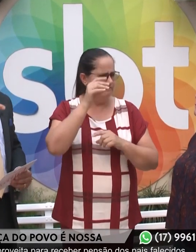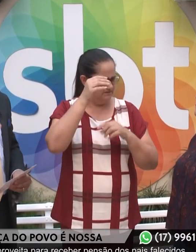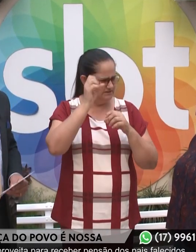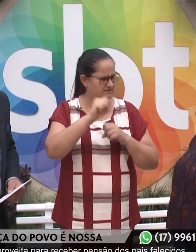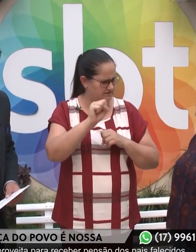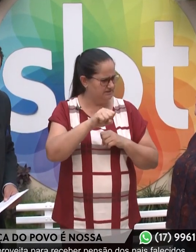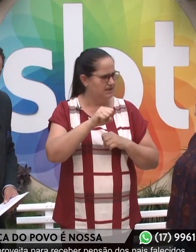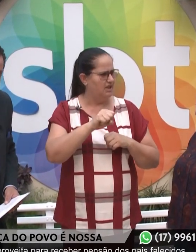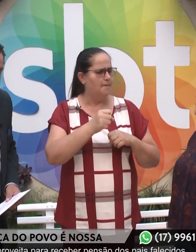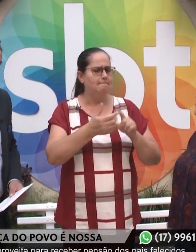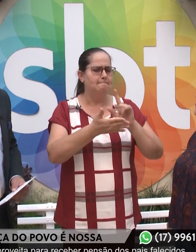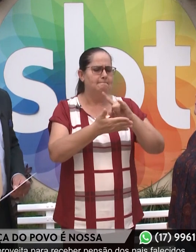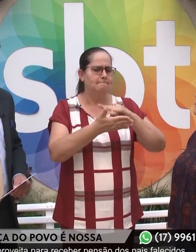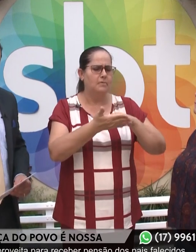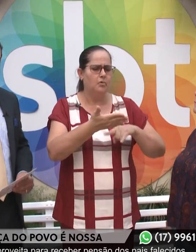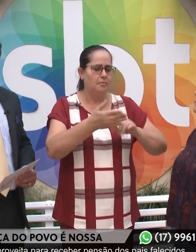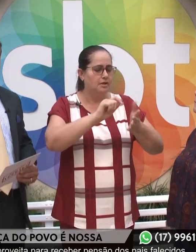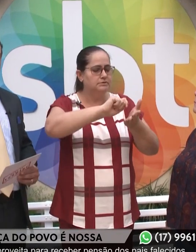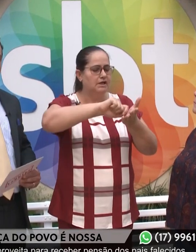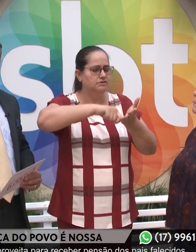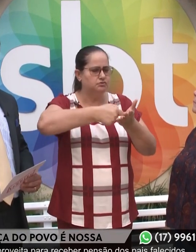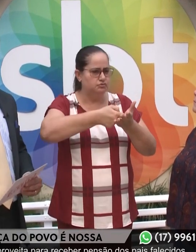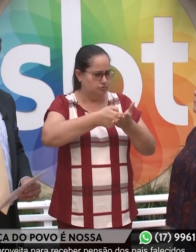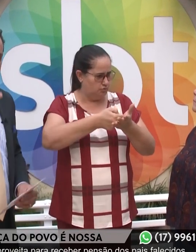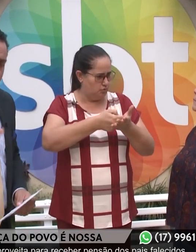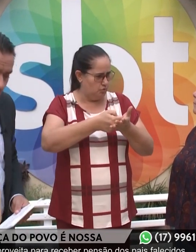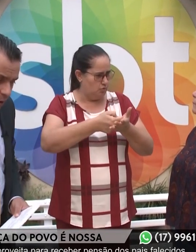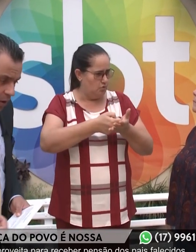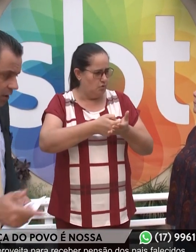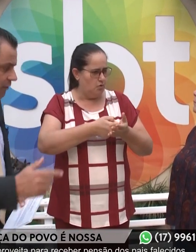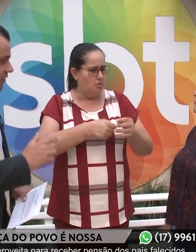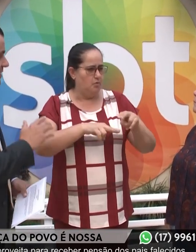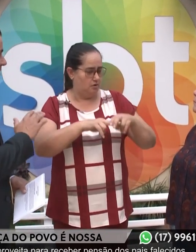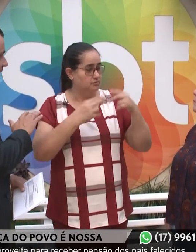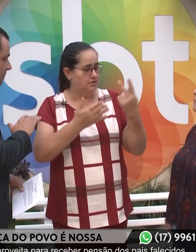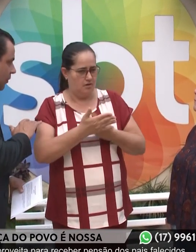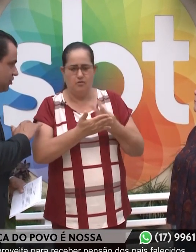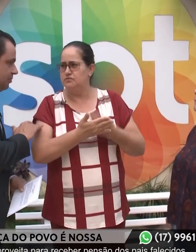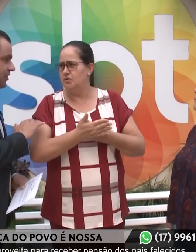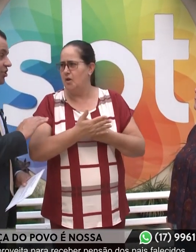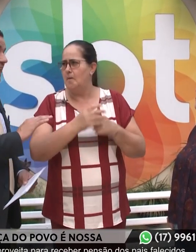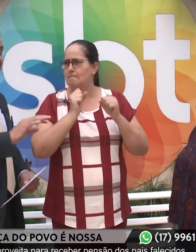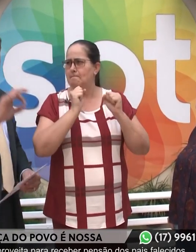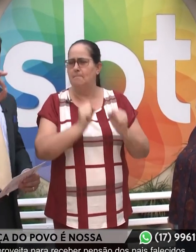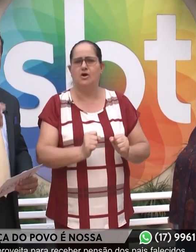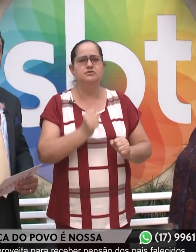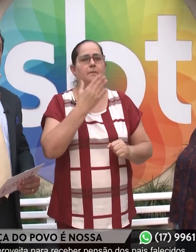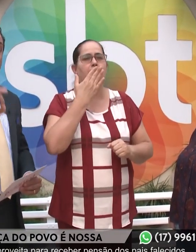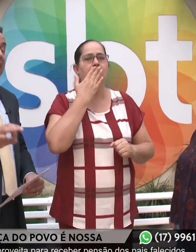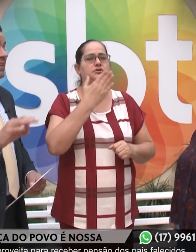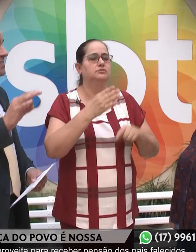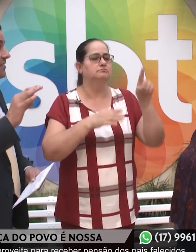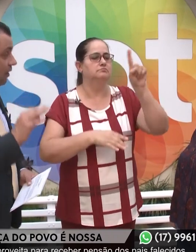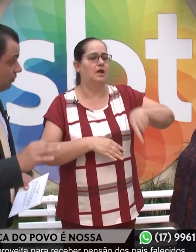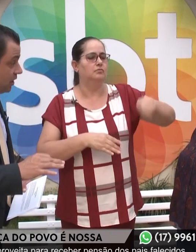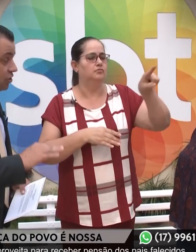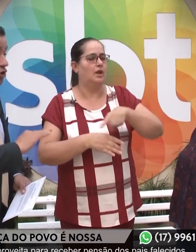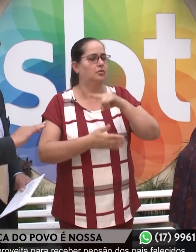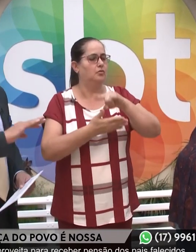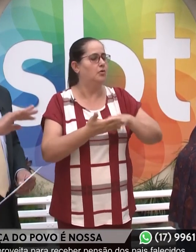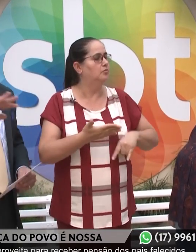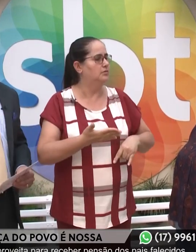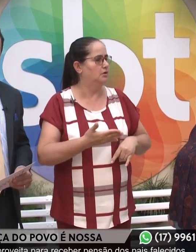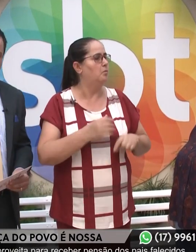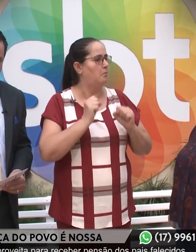assinou papéis, induzido ao erro, você pode pedir a anulação